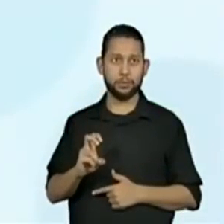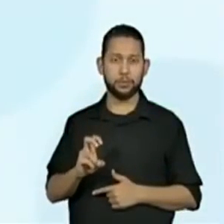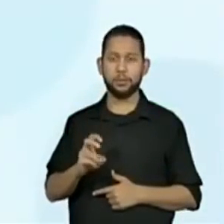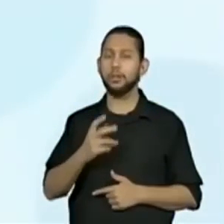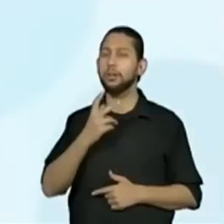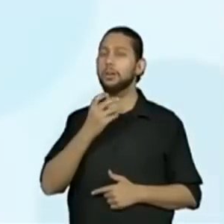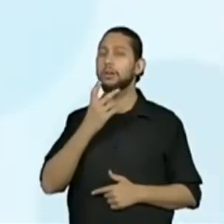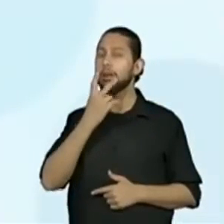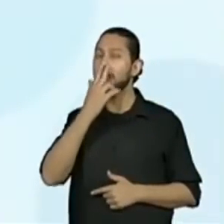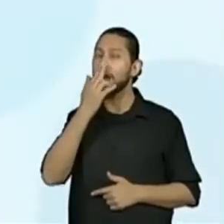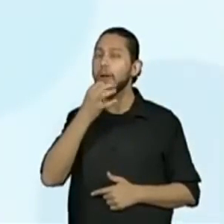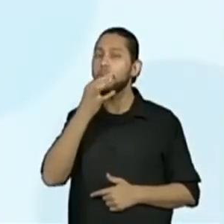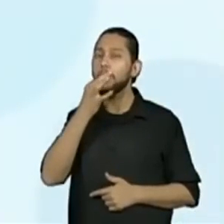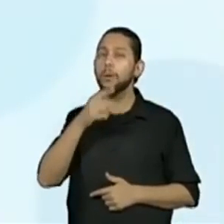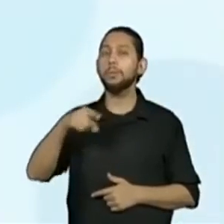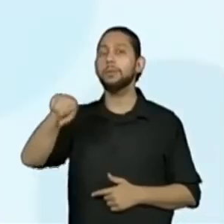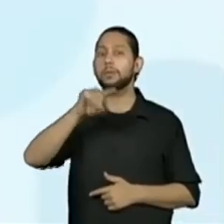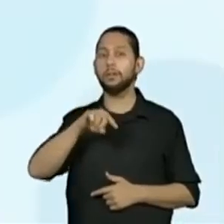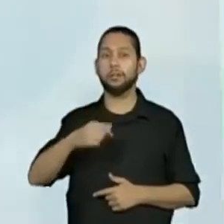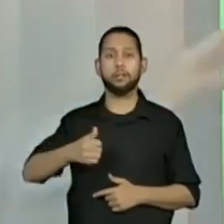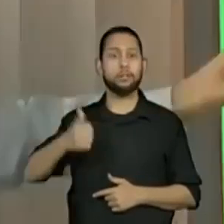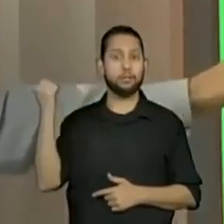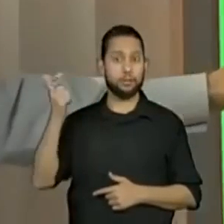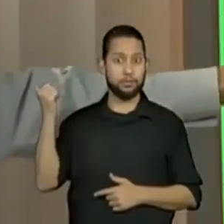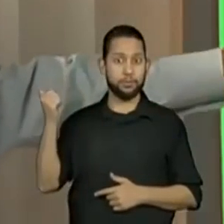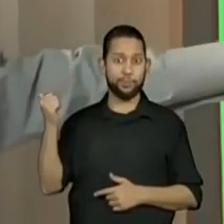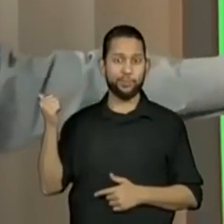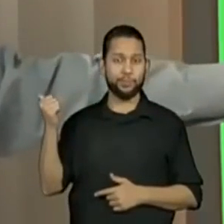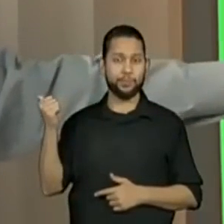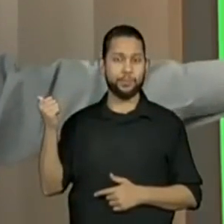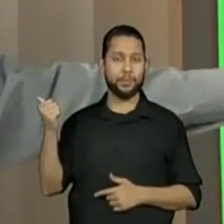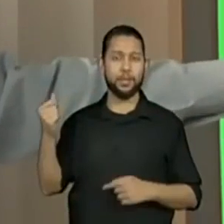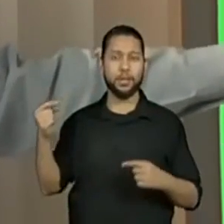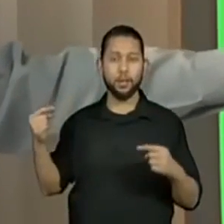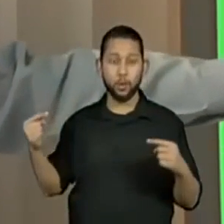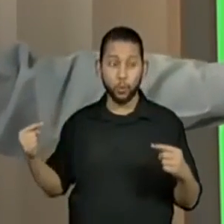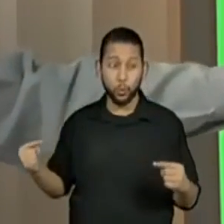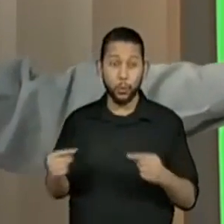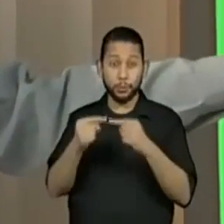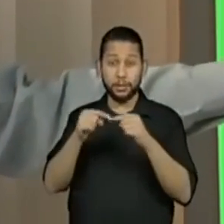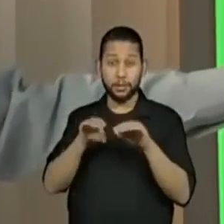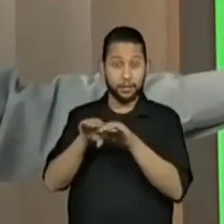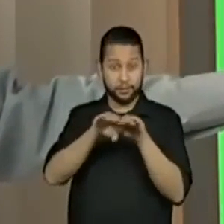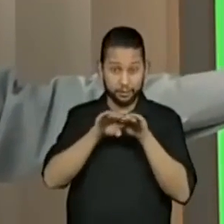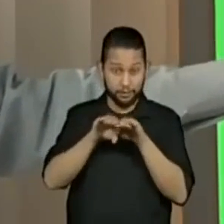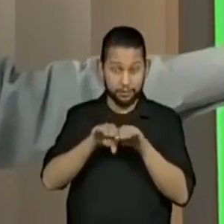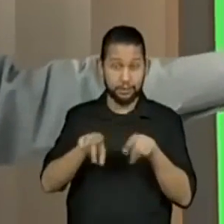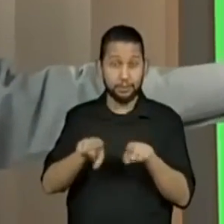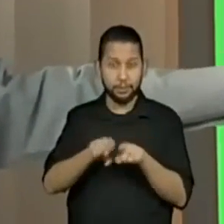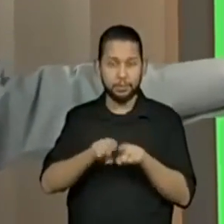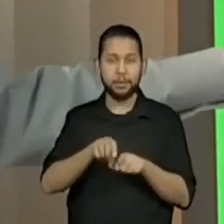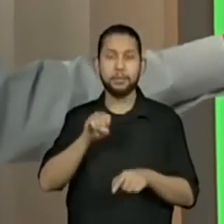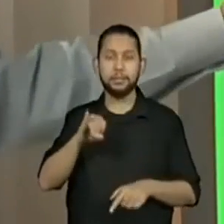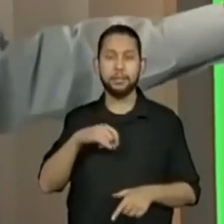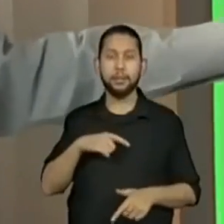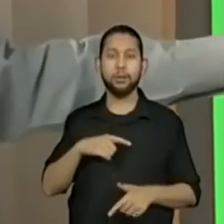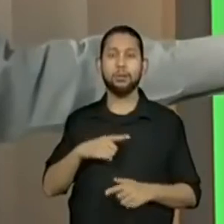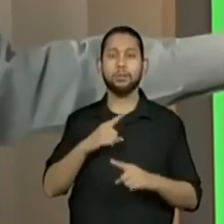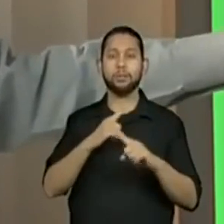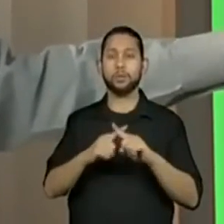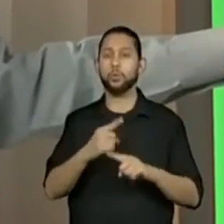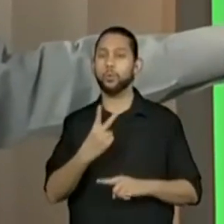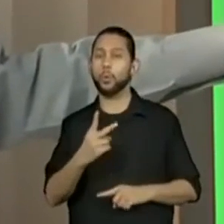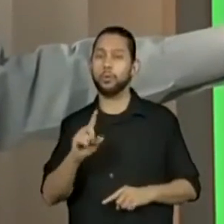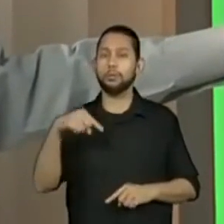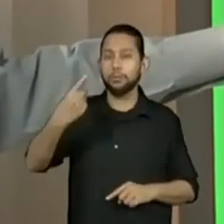Vocês acham que essa operação continuará equivalente se eu também multiplicar por dois o número